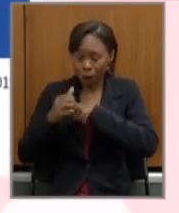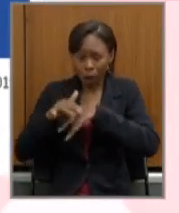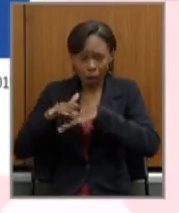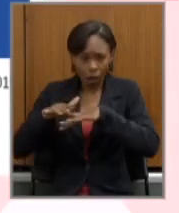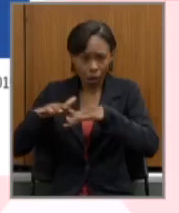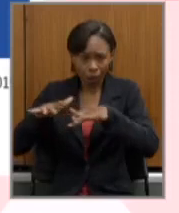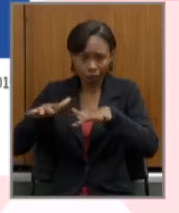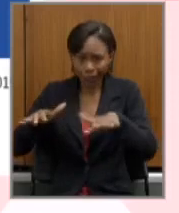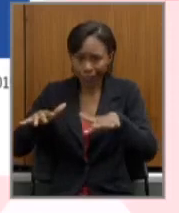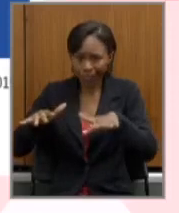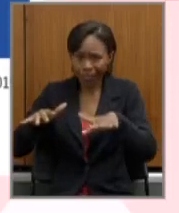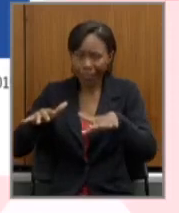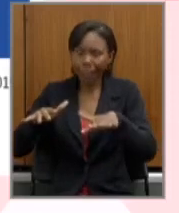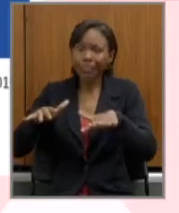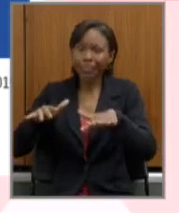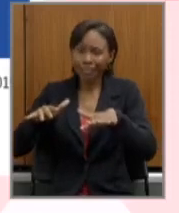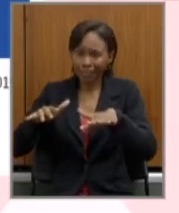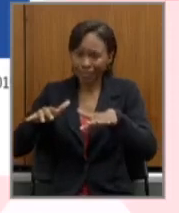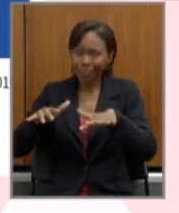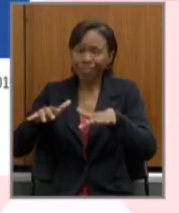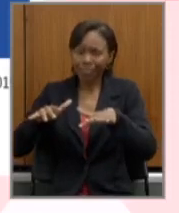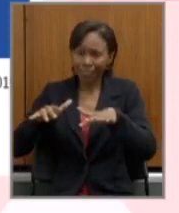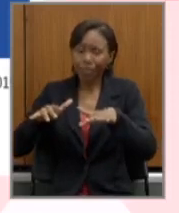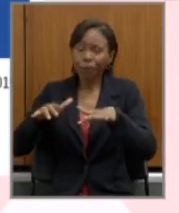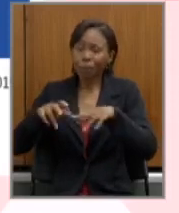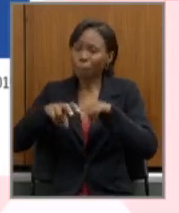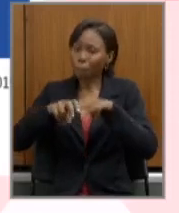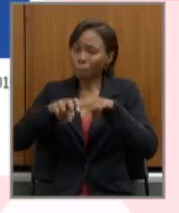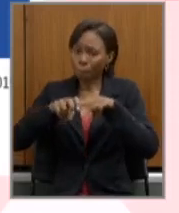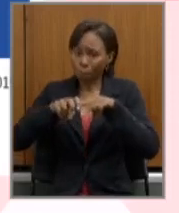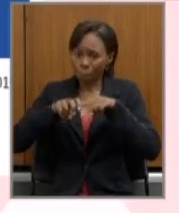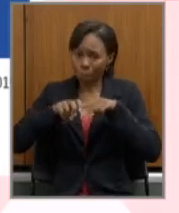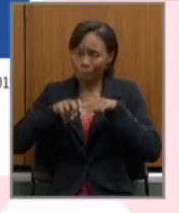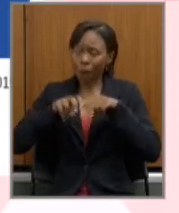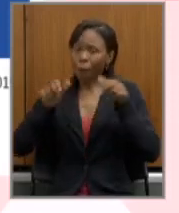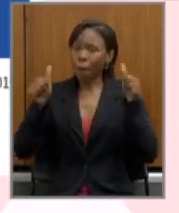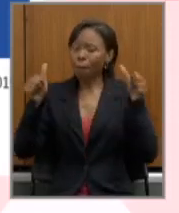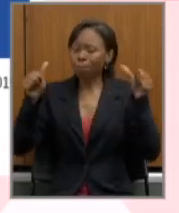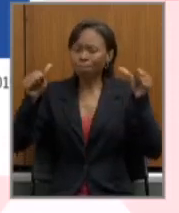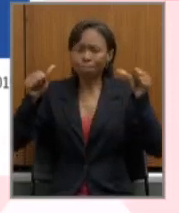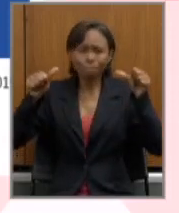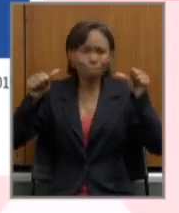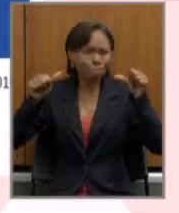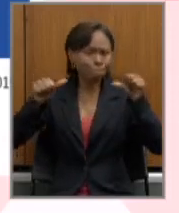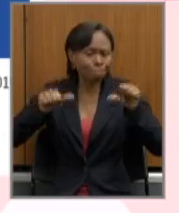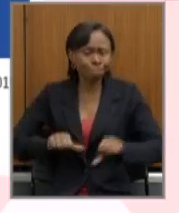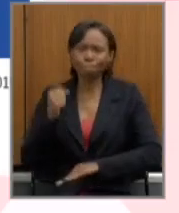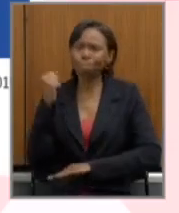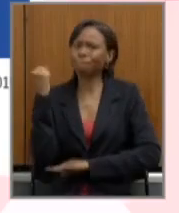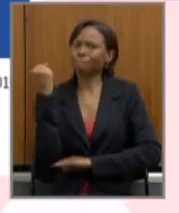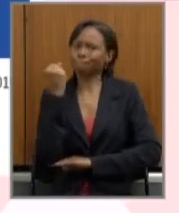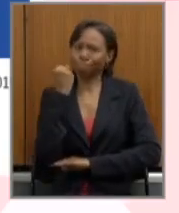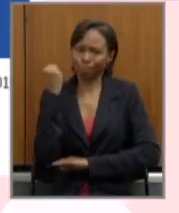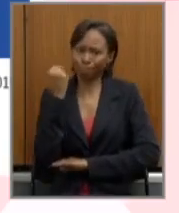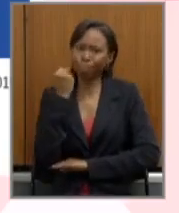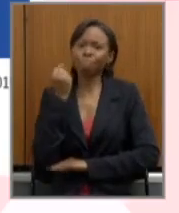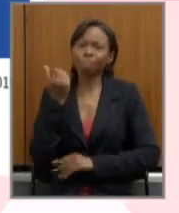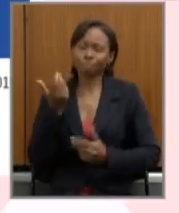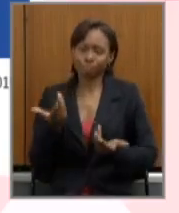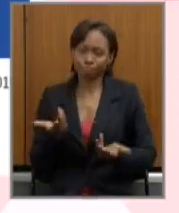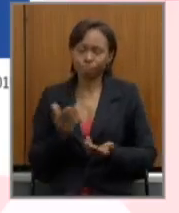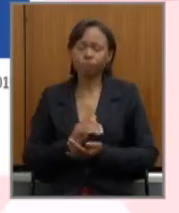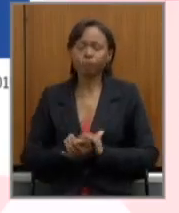essa situação tende a se agravar ainda mais. quando